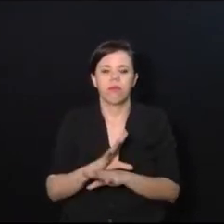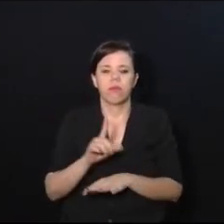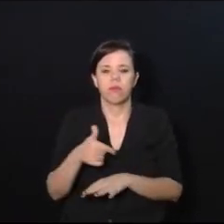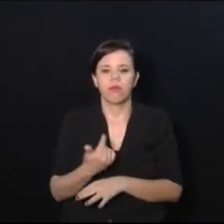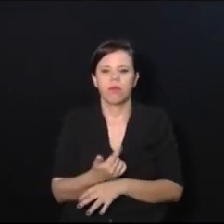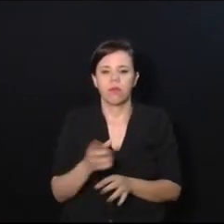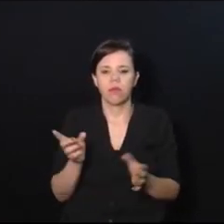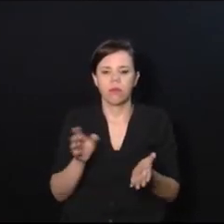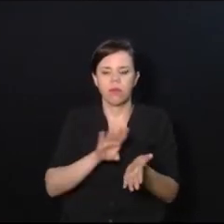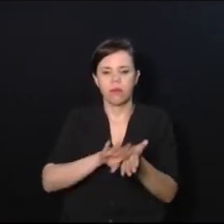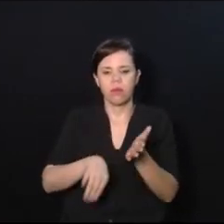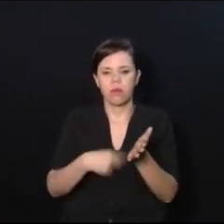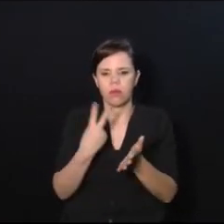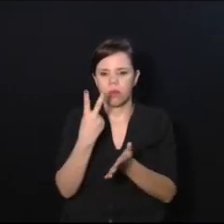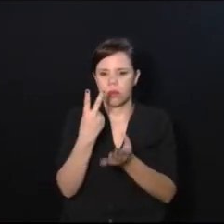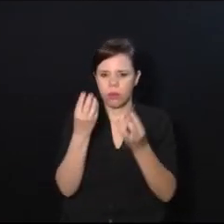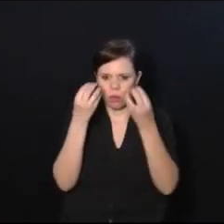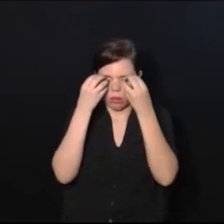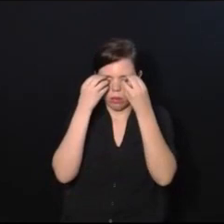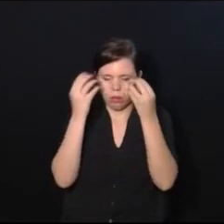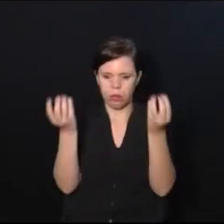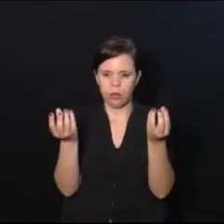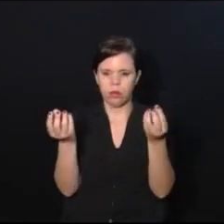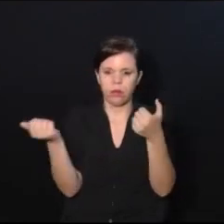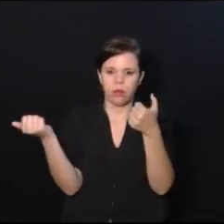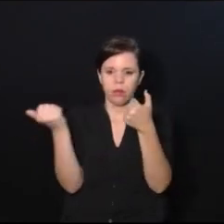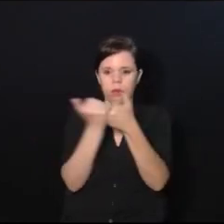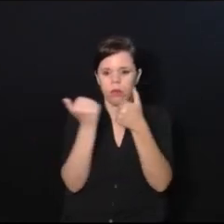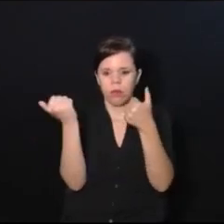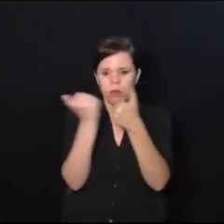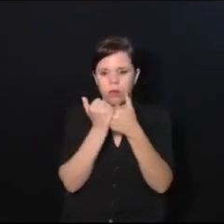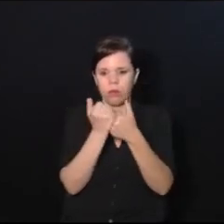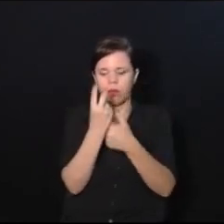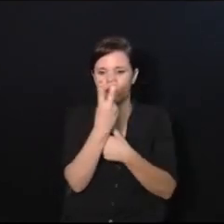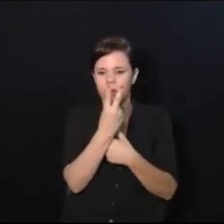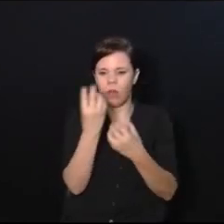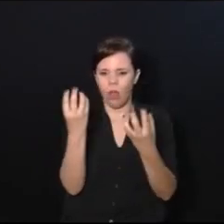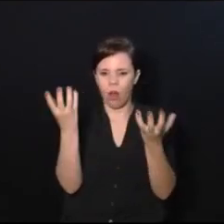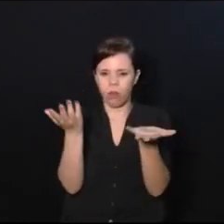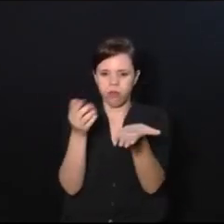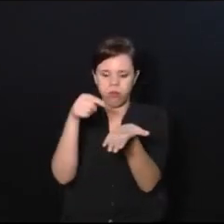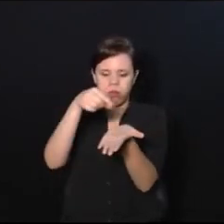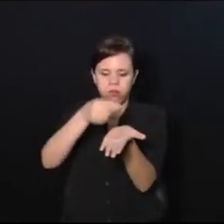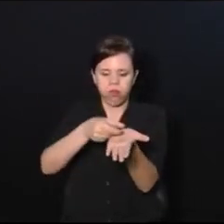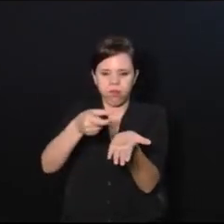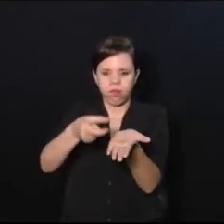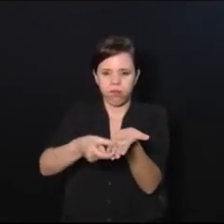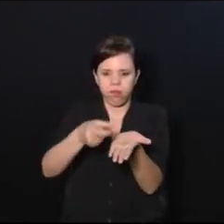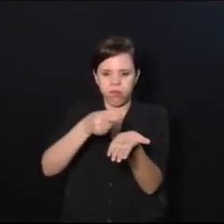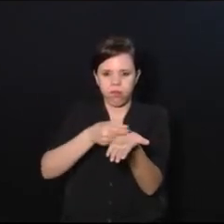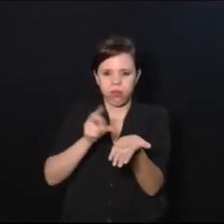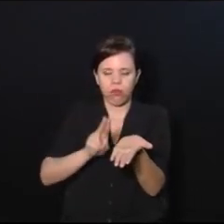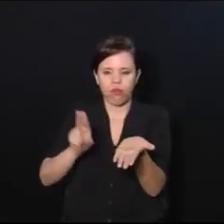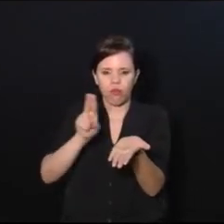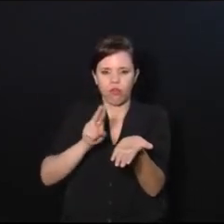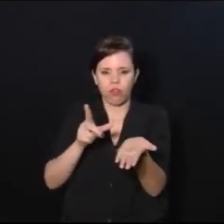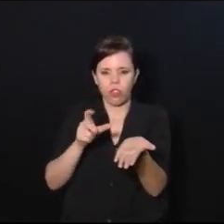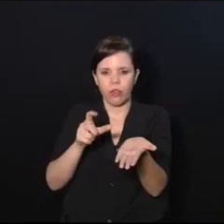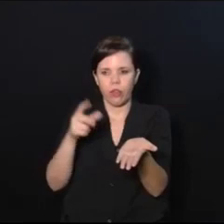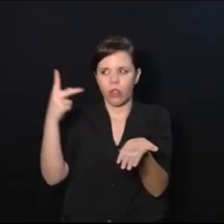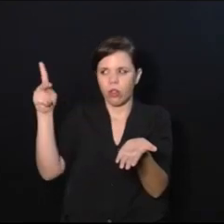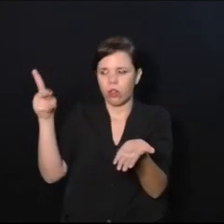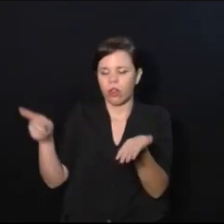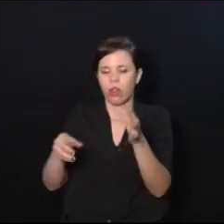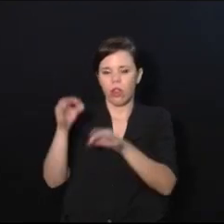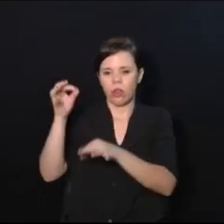retirou os dois olhos dela, colocou-se duas próteses, eu acho que deve ter uma foto dela com as próteses na mão, não tem? Eu usei essa foto até na audiência pública do Senado